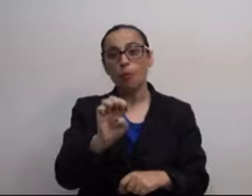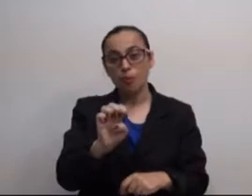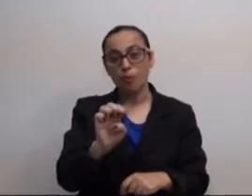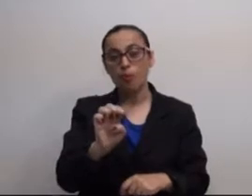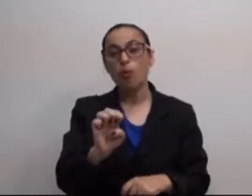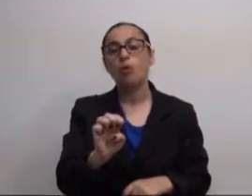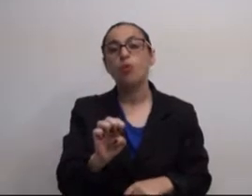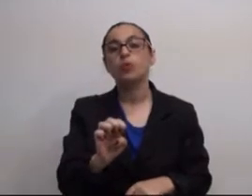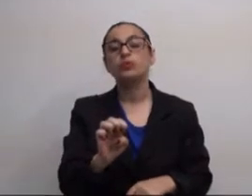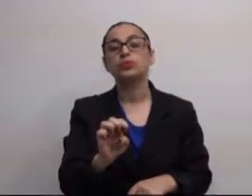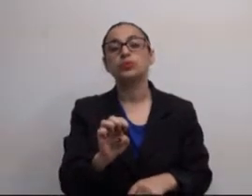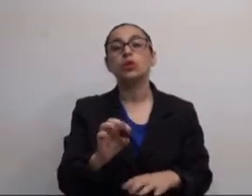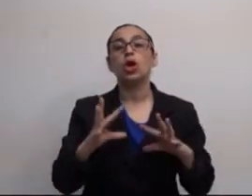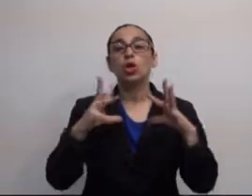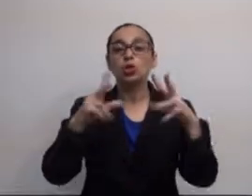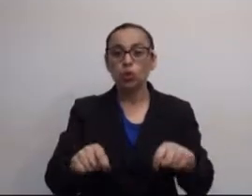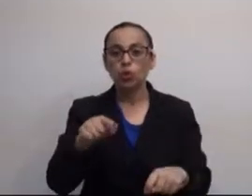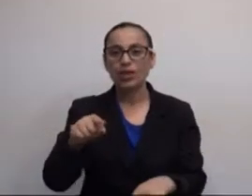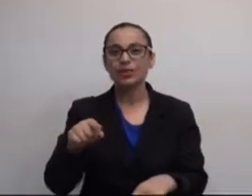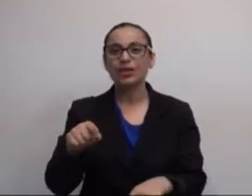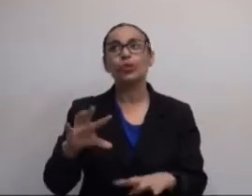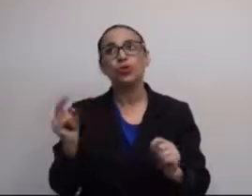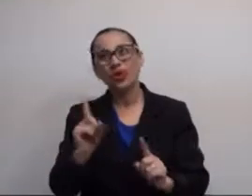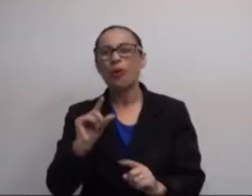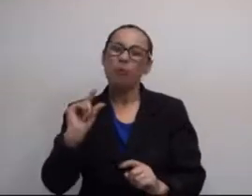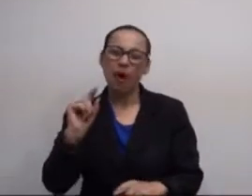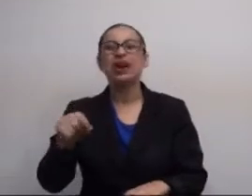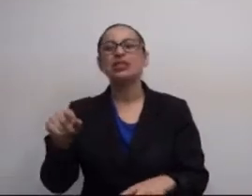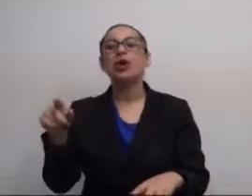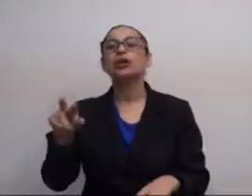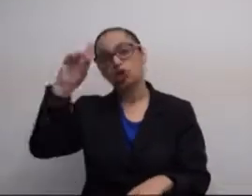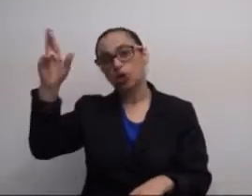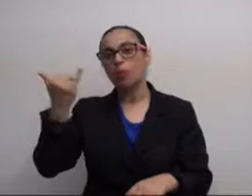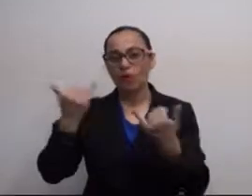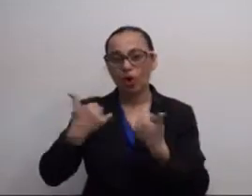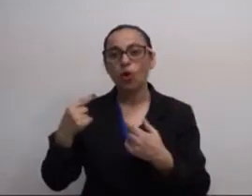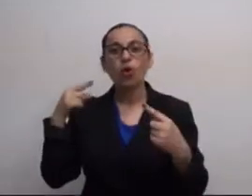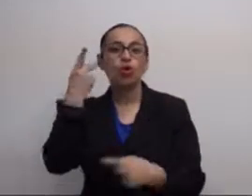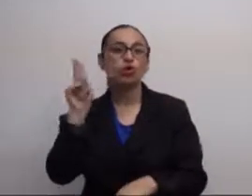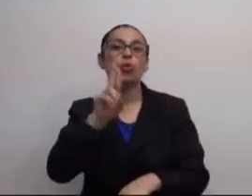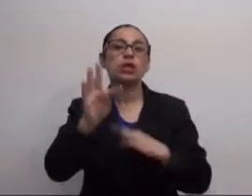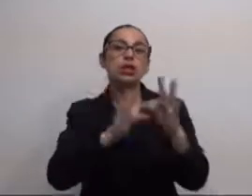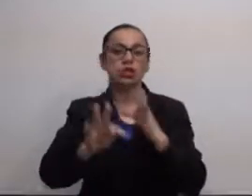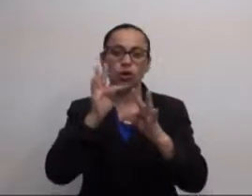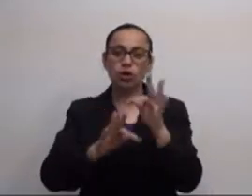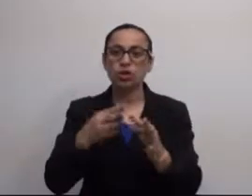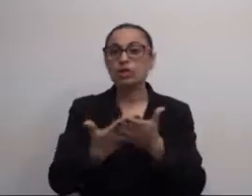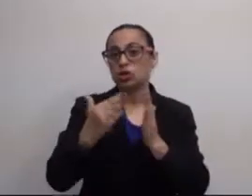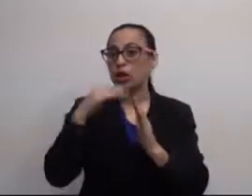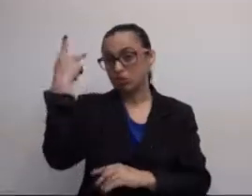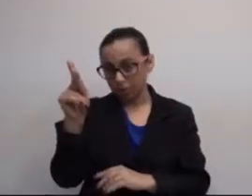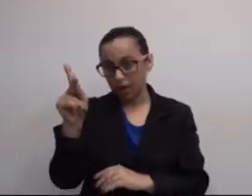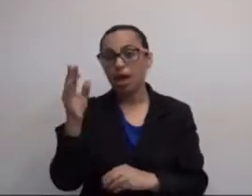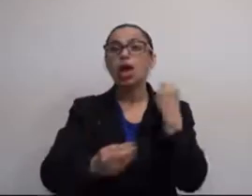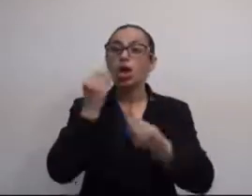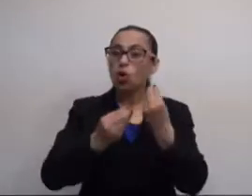falar pra vocês um pouco mais sobre o MOU e tudo que esse diretor, tudo não, mas boa parte do que esse